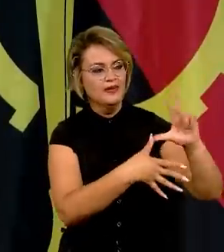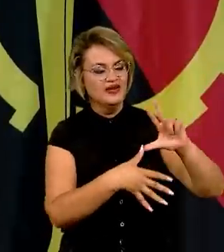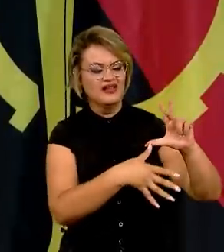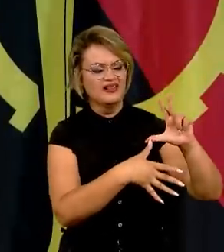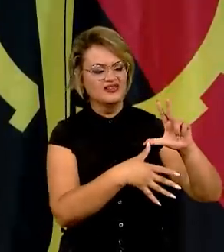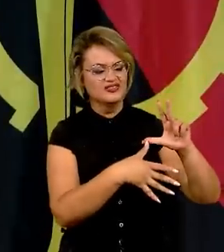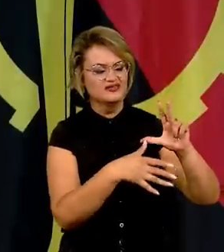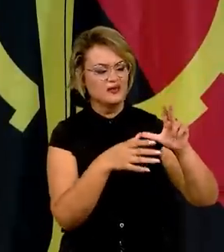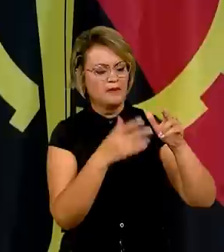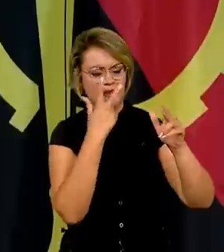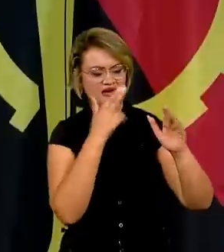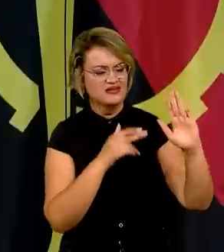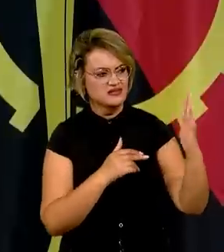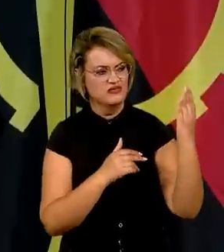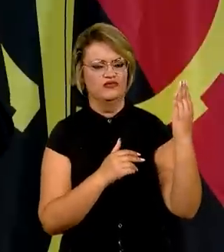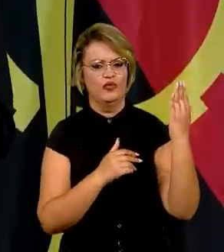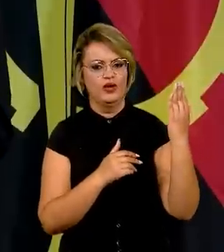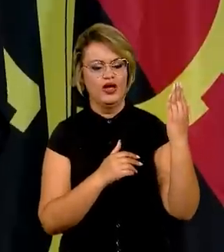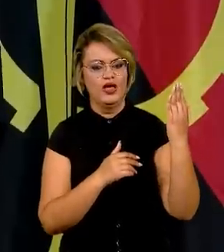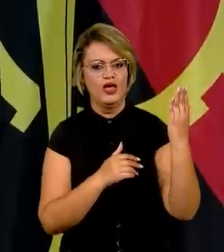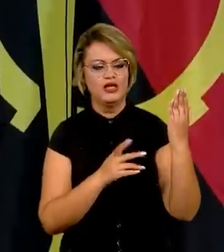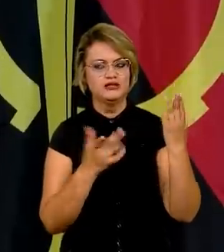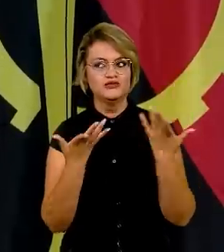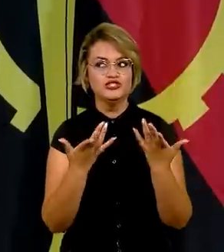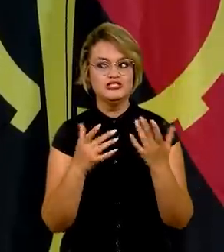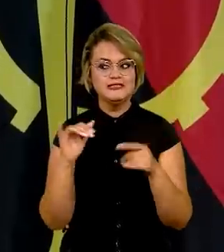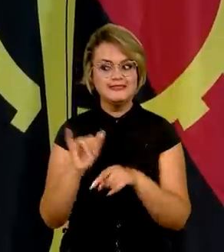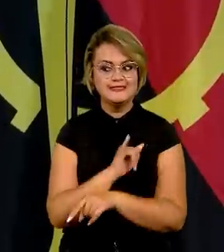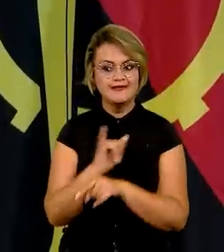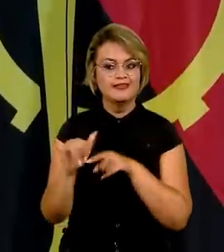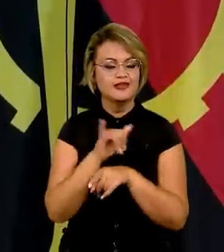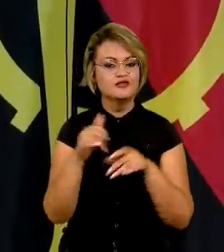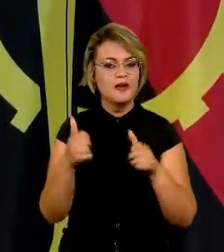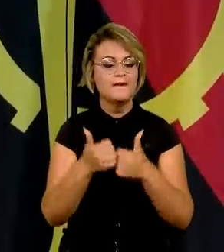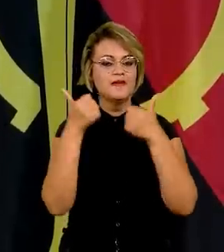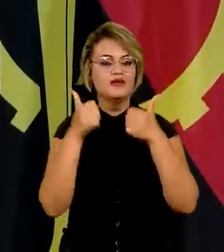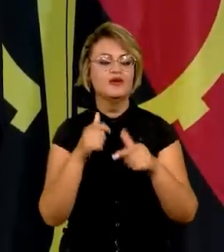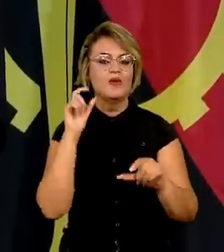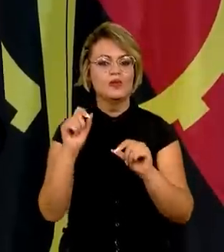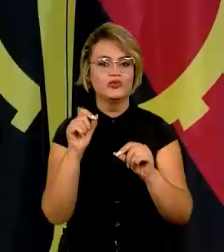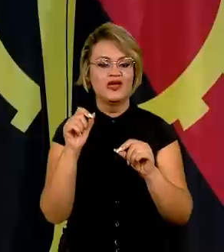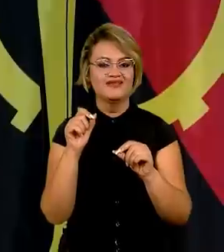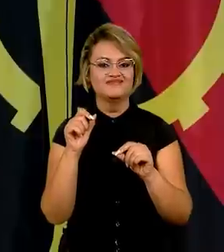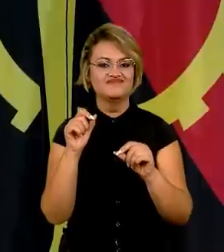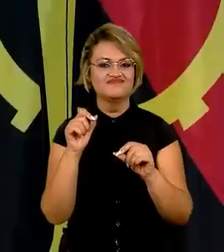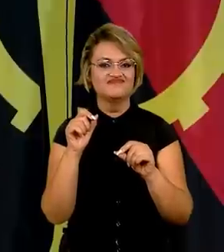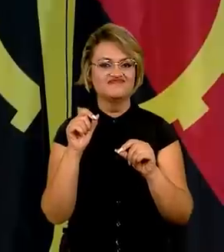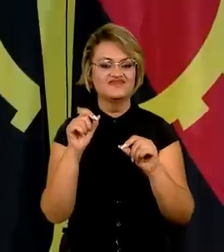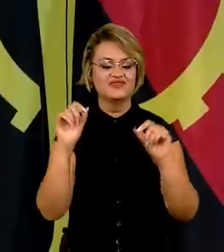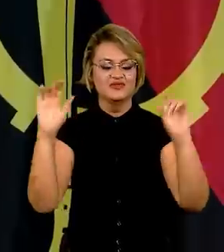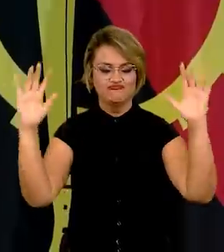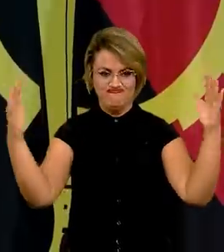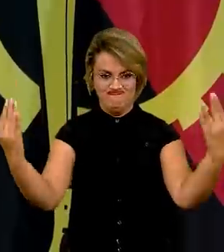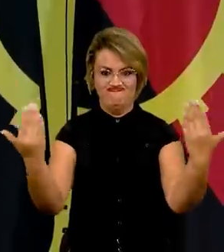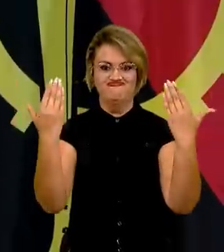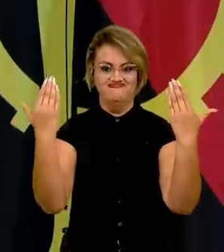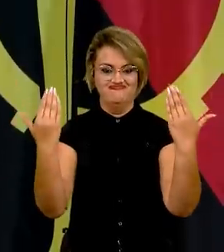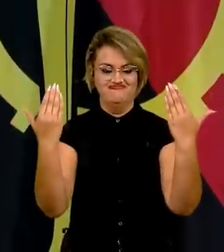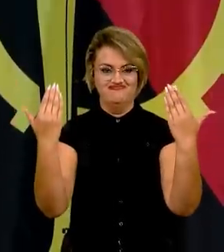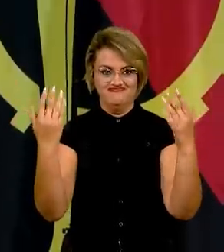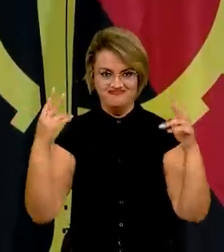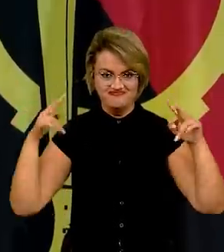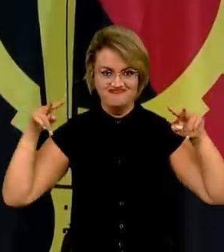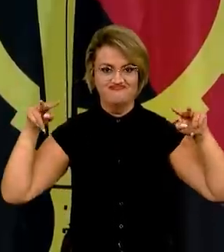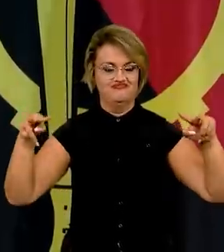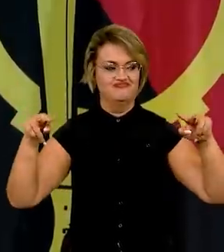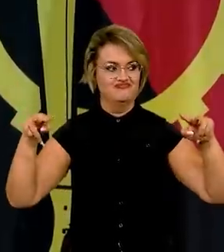Latina. Então, o milagre que nós fizemos para melhorar a relação foi virar de frente para a América Latina